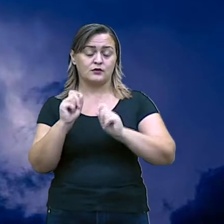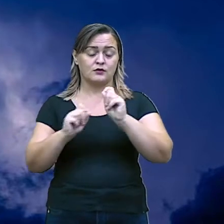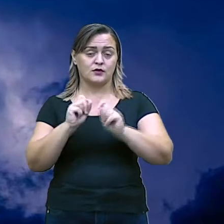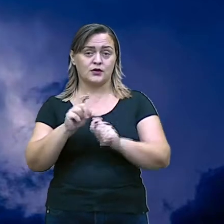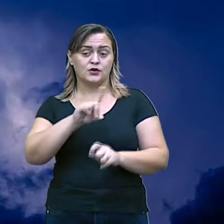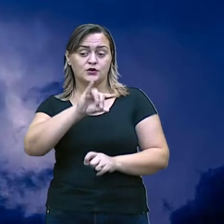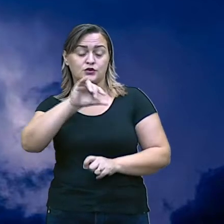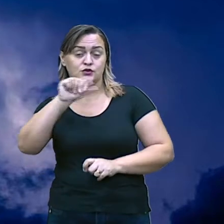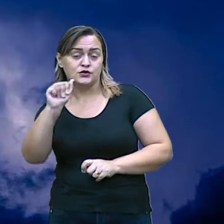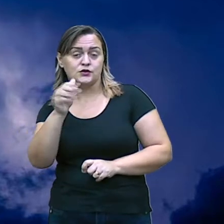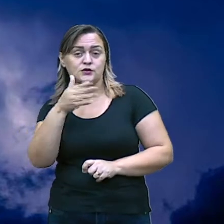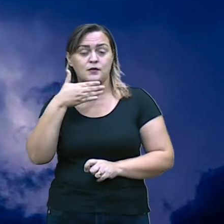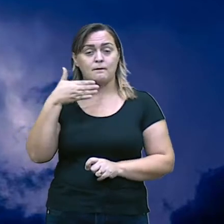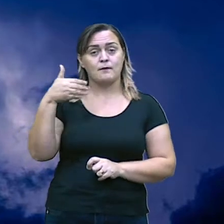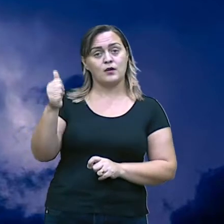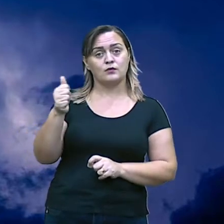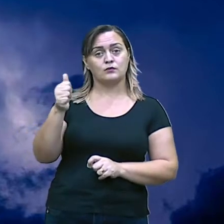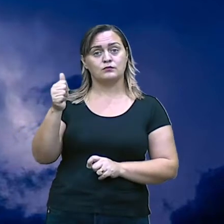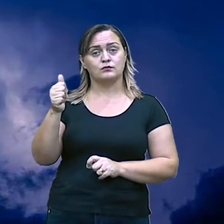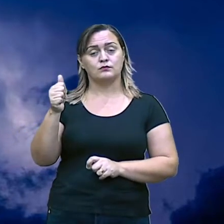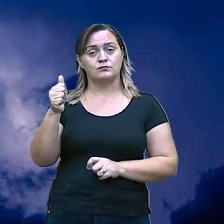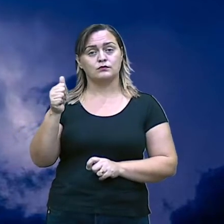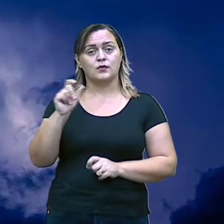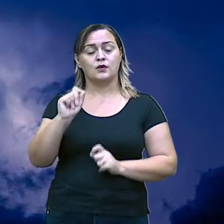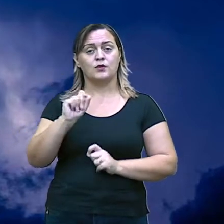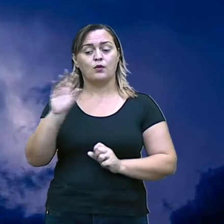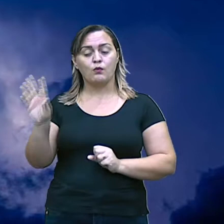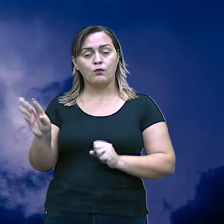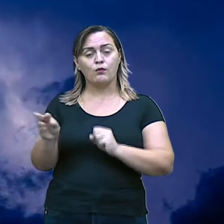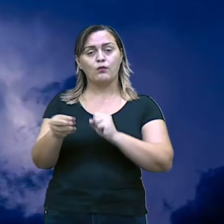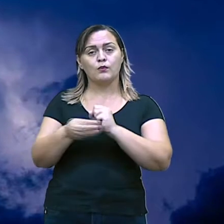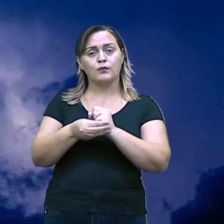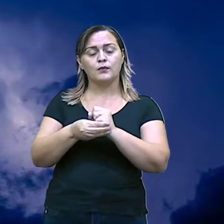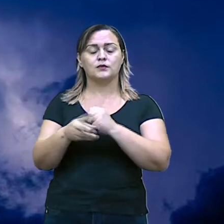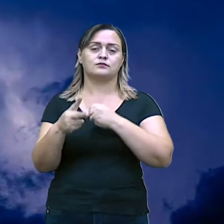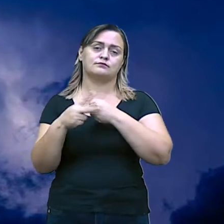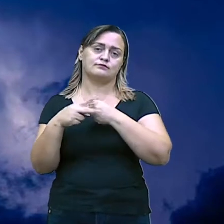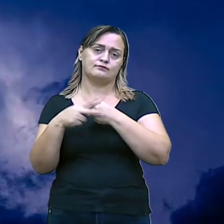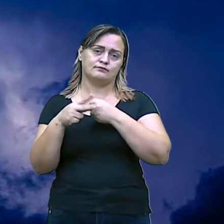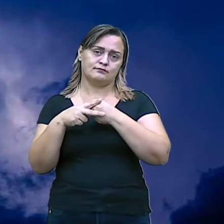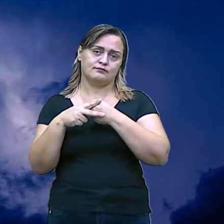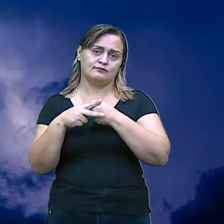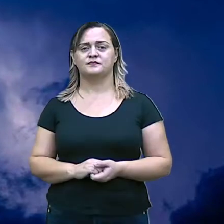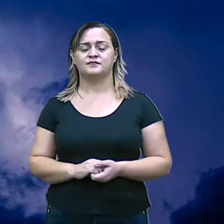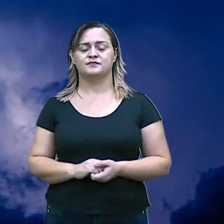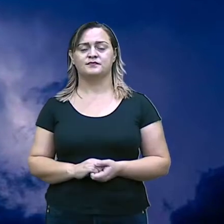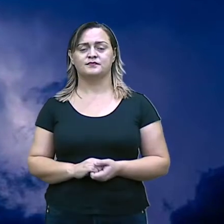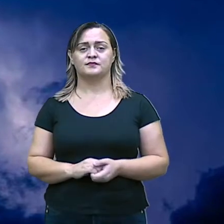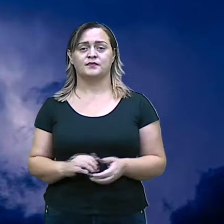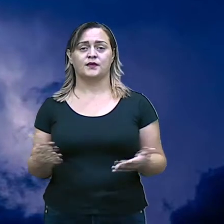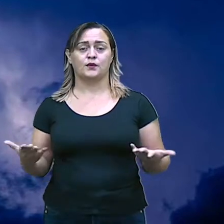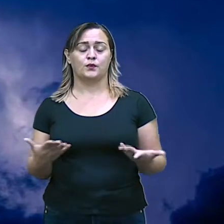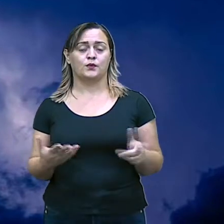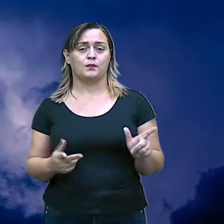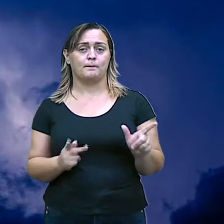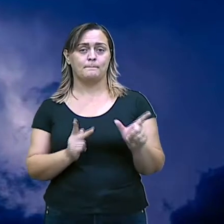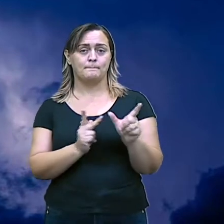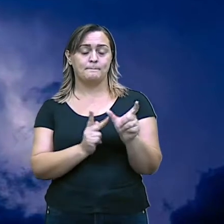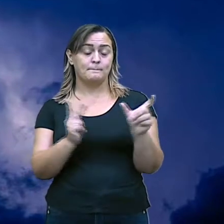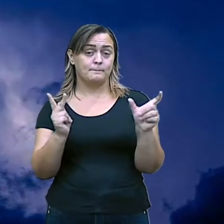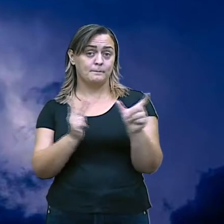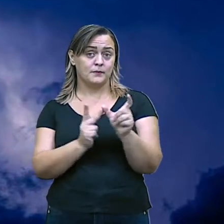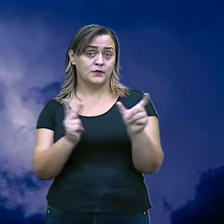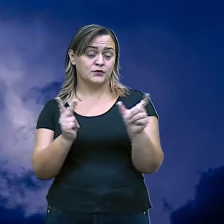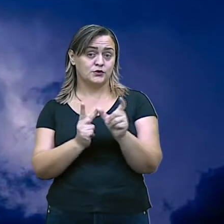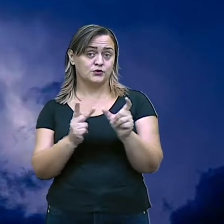melhores é o complemento de quem? Do verbo. Acreditamos. Isso, o verbo acreditar. Predicativo do objeto.